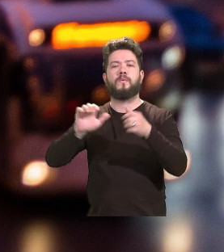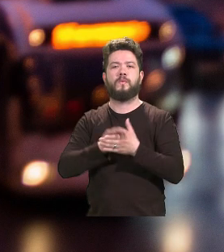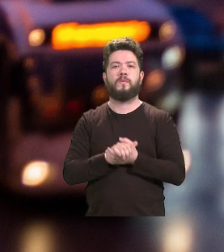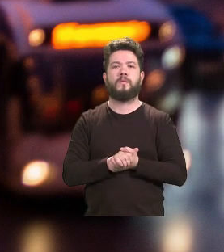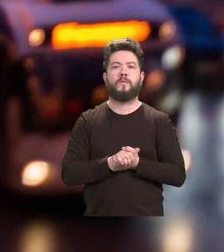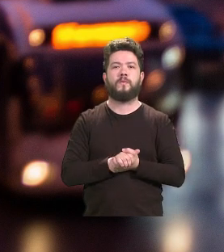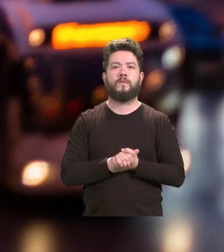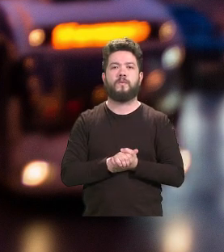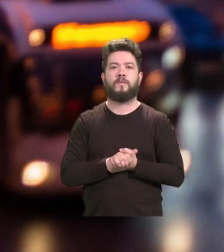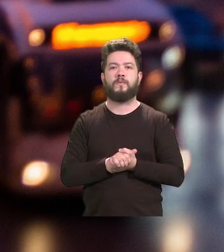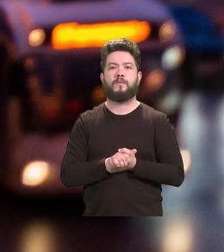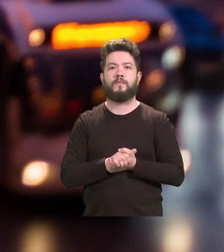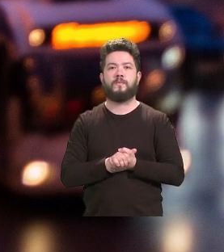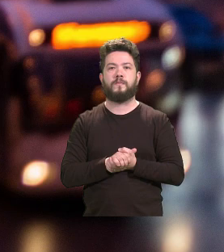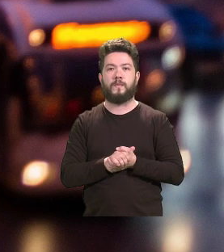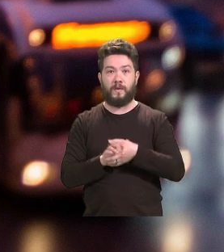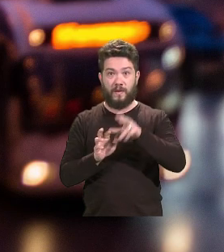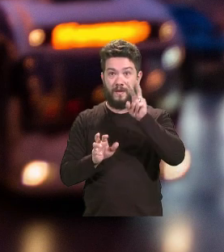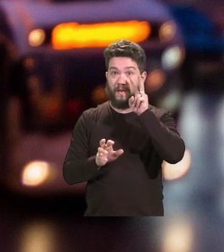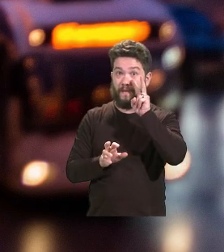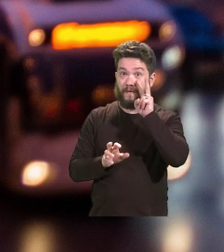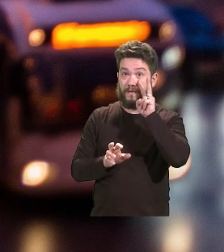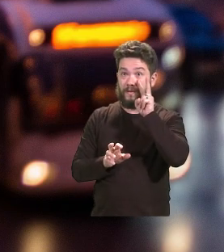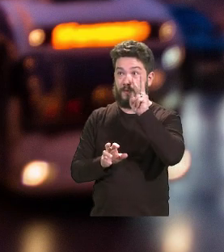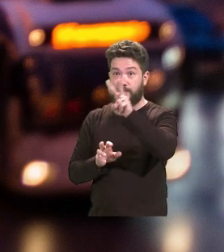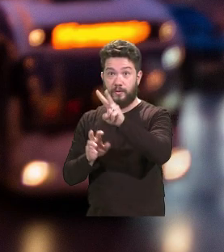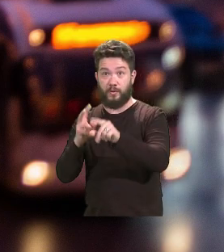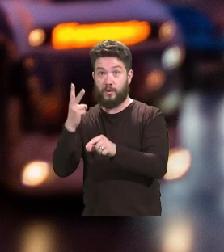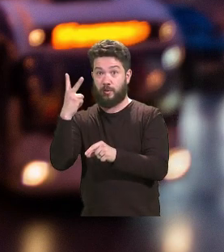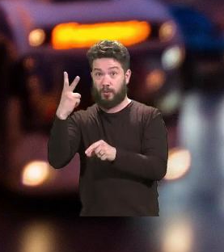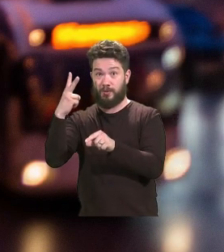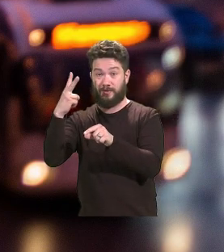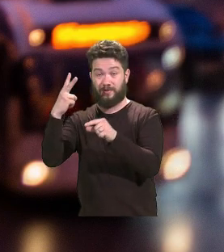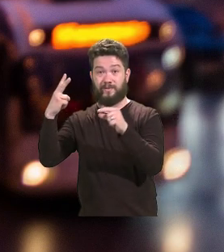Quem viu apenas dois carros vermelhos?